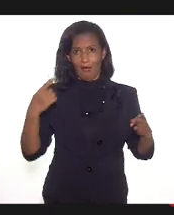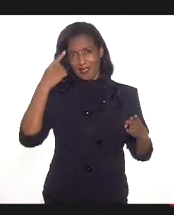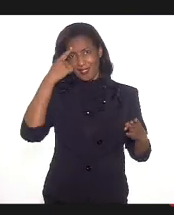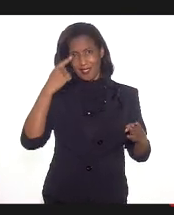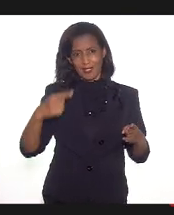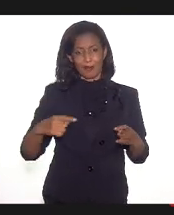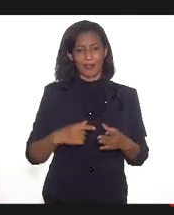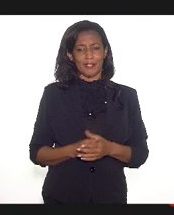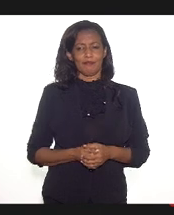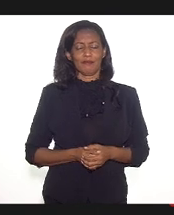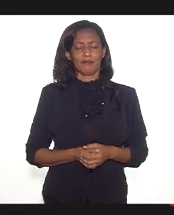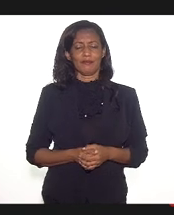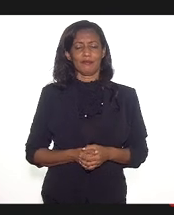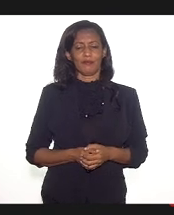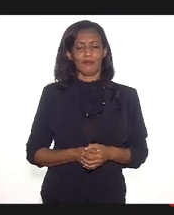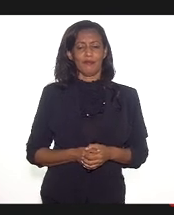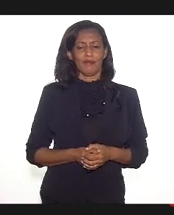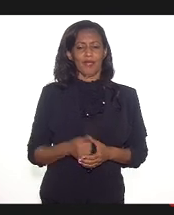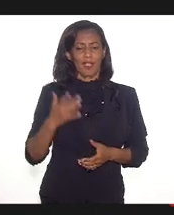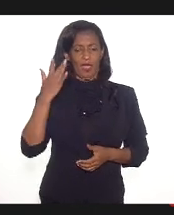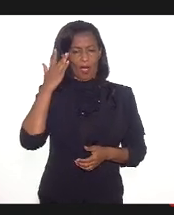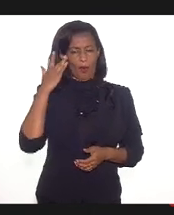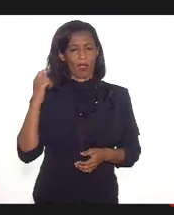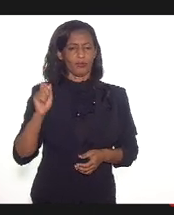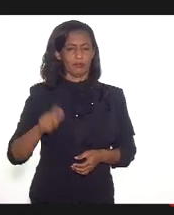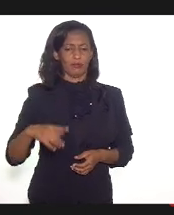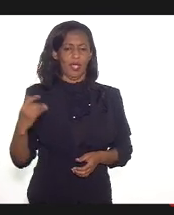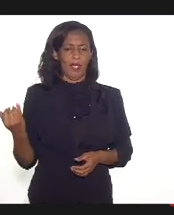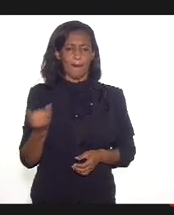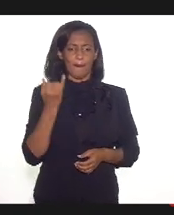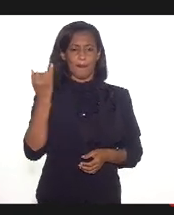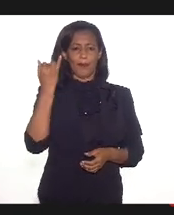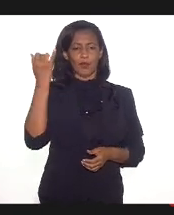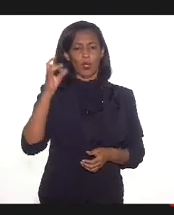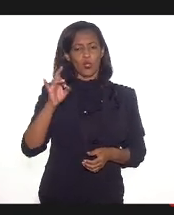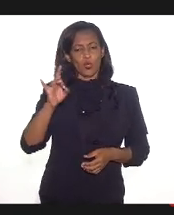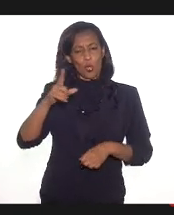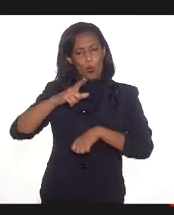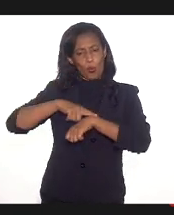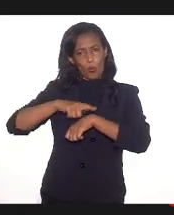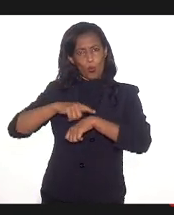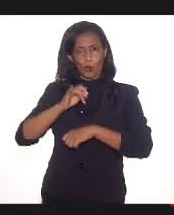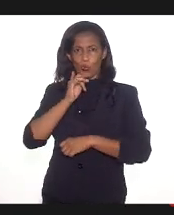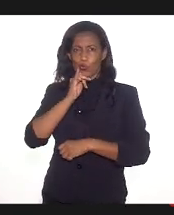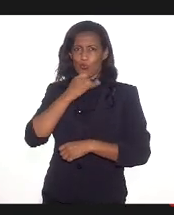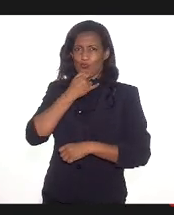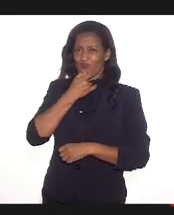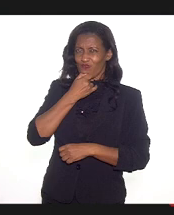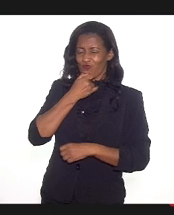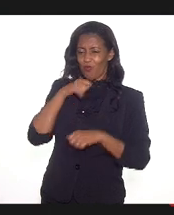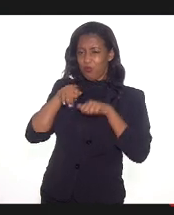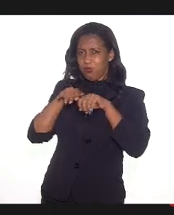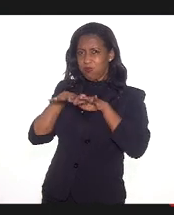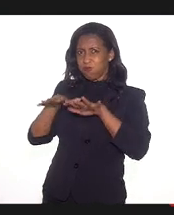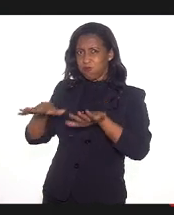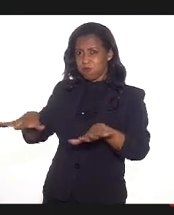Eu acho que é um ponto importante, não só no momento de tanta tristeza por conta da pandemia,